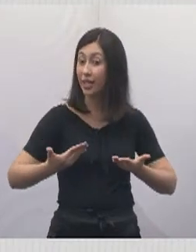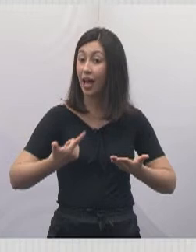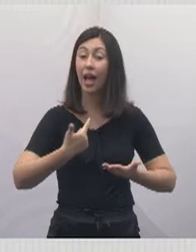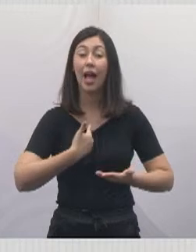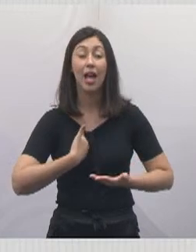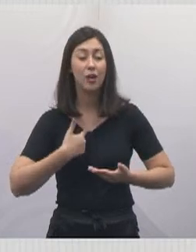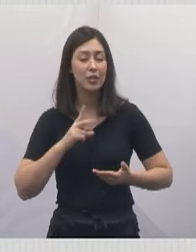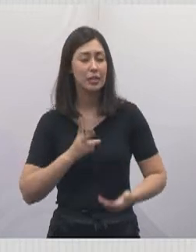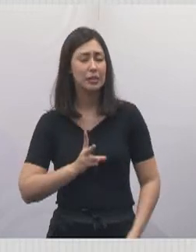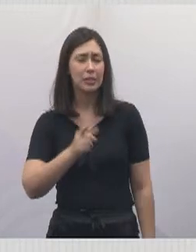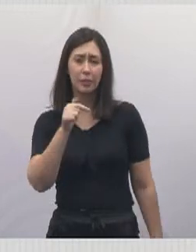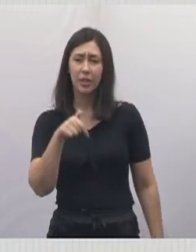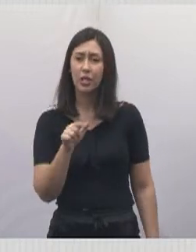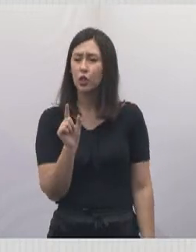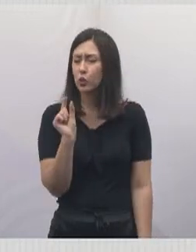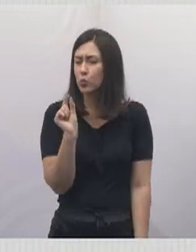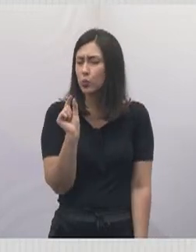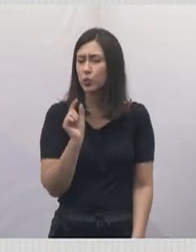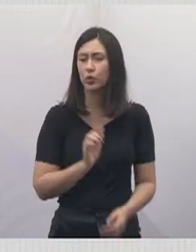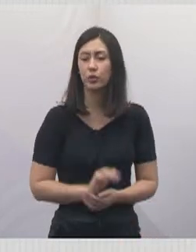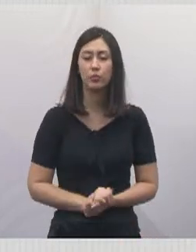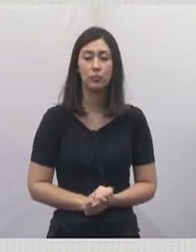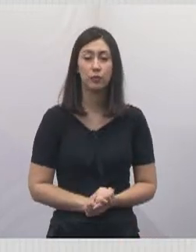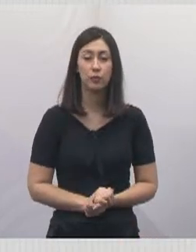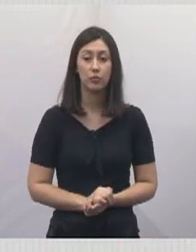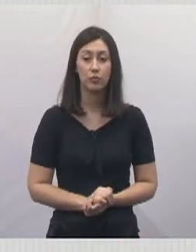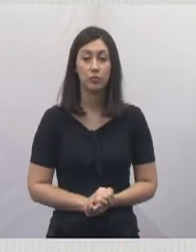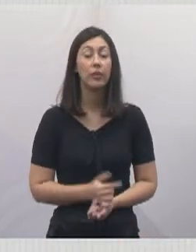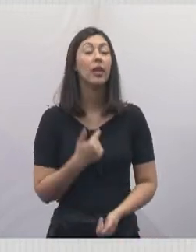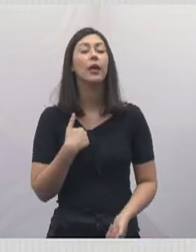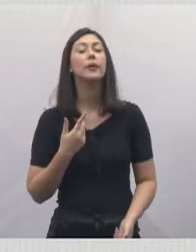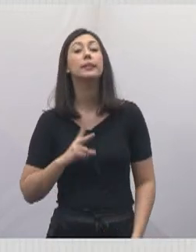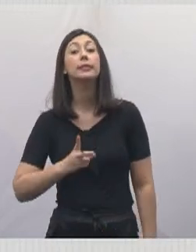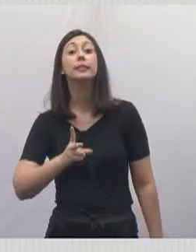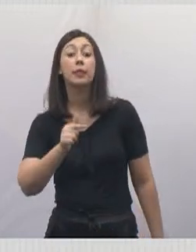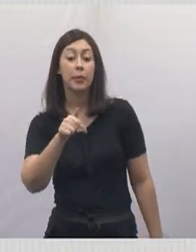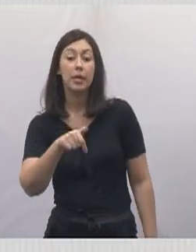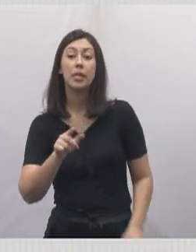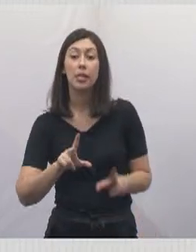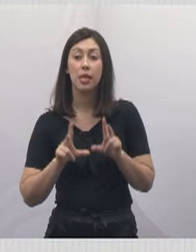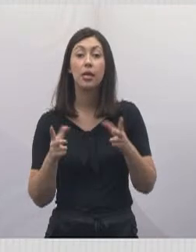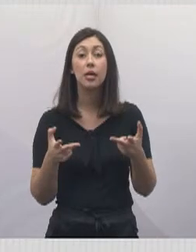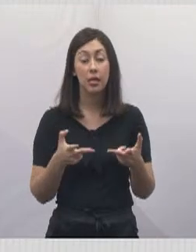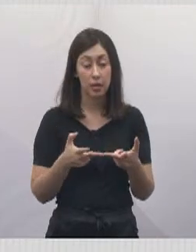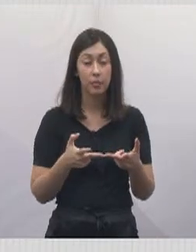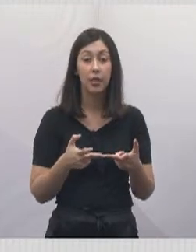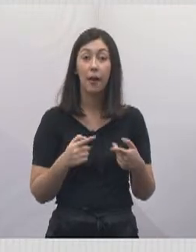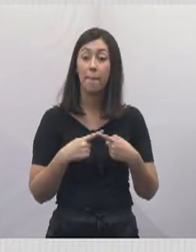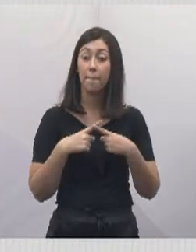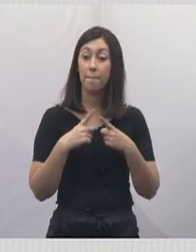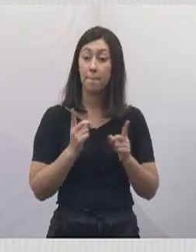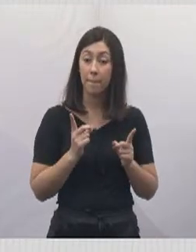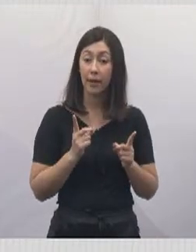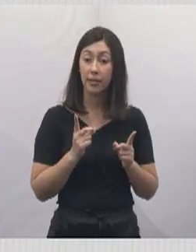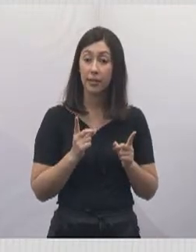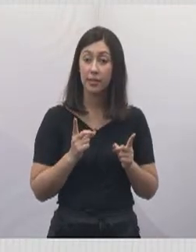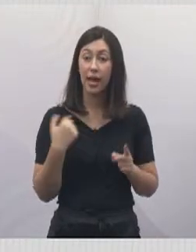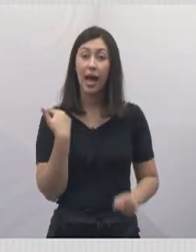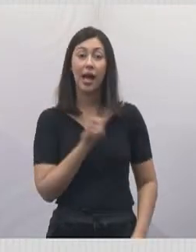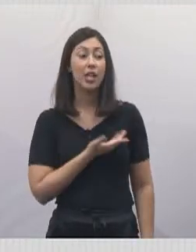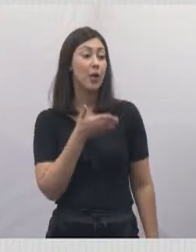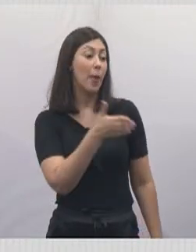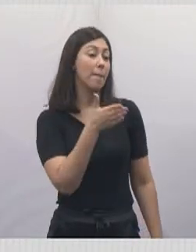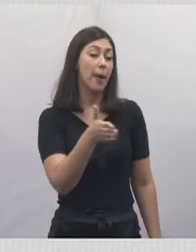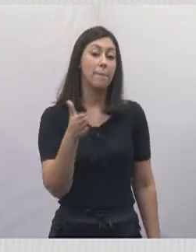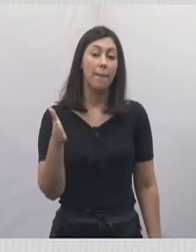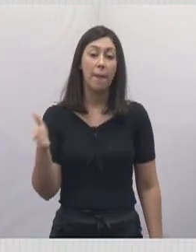Estou sempre aqui nesta casa. Só um minutinho. Estou sempre aqui nesta casa, mas a gente como vai muito para a rua, a gente